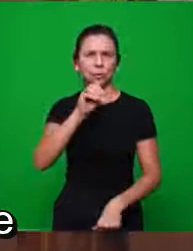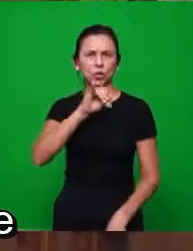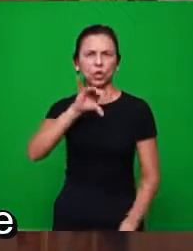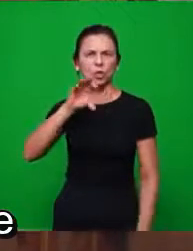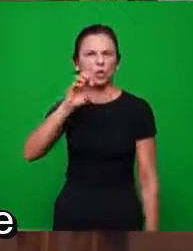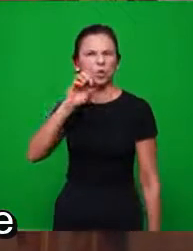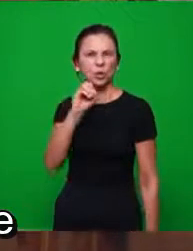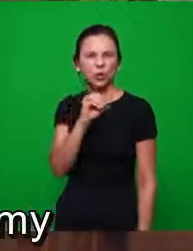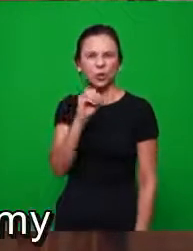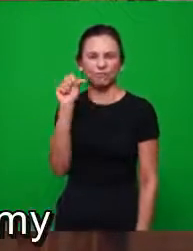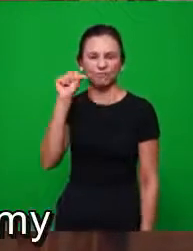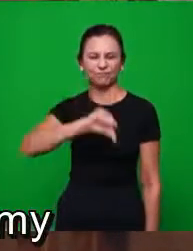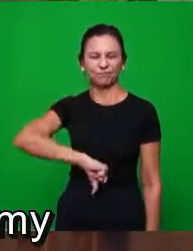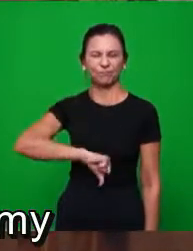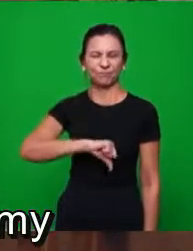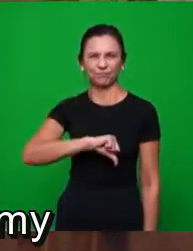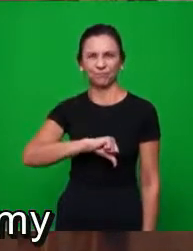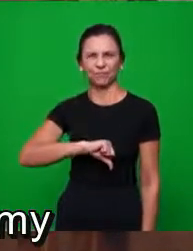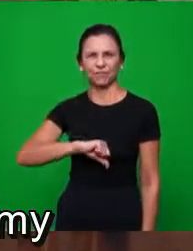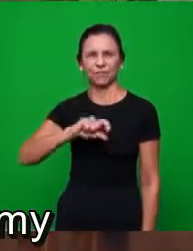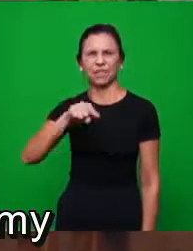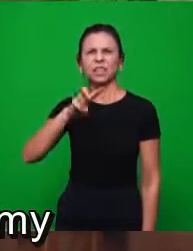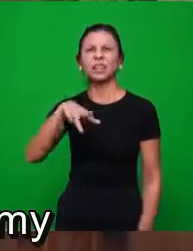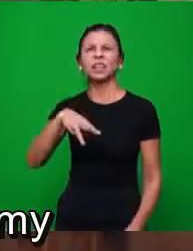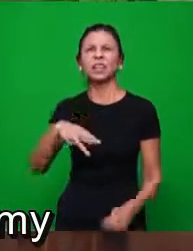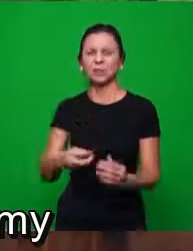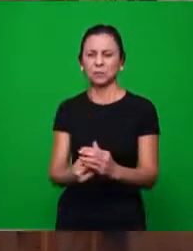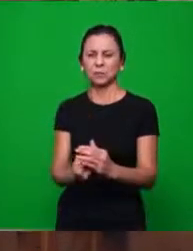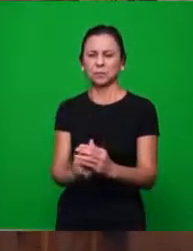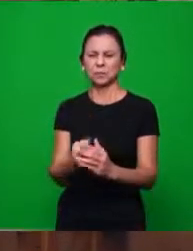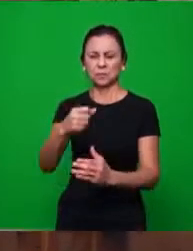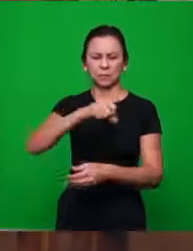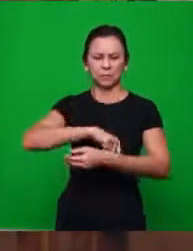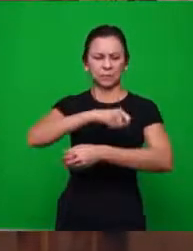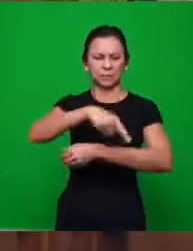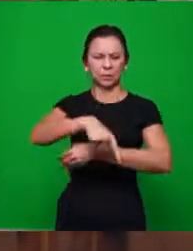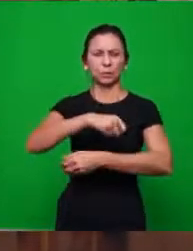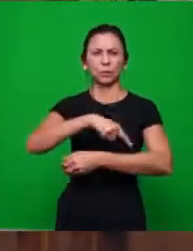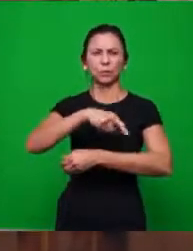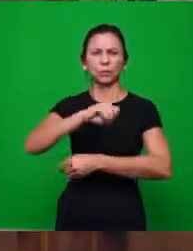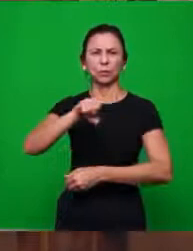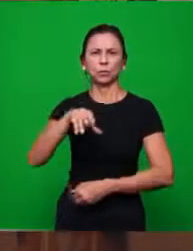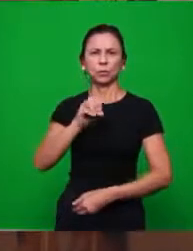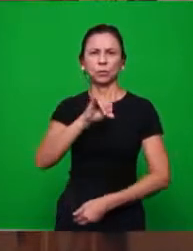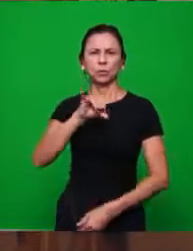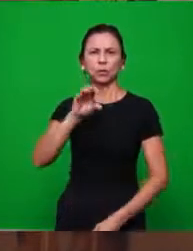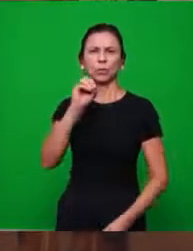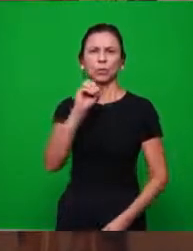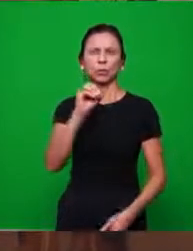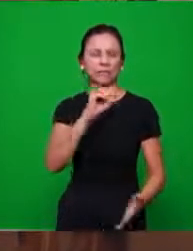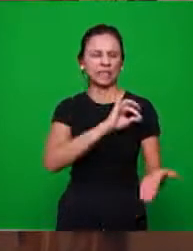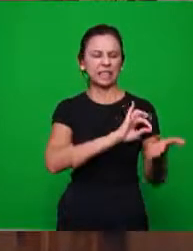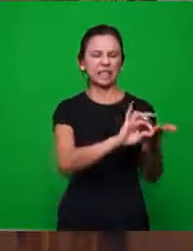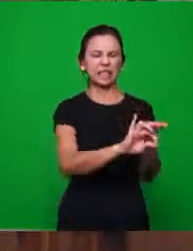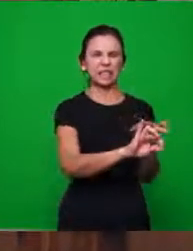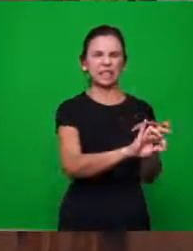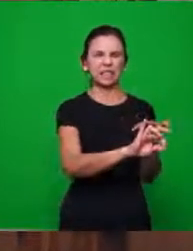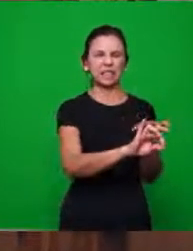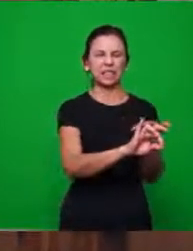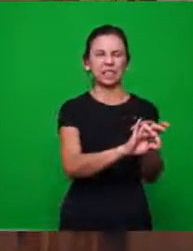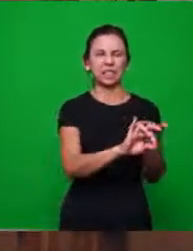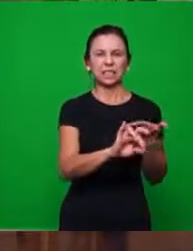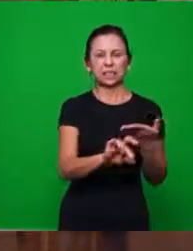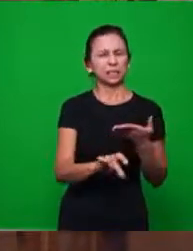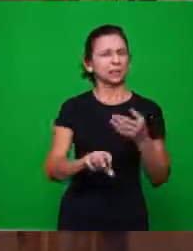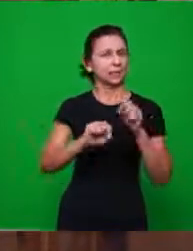fez isso? Diz o texto lá. Quem plantou o joio? Foi o inimigo. Então, fica clara a forma como ele